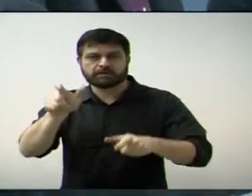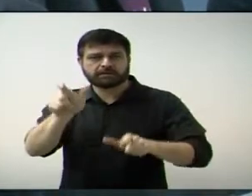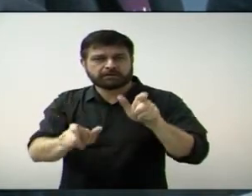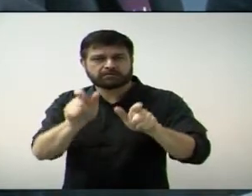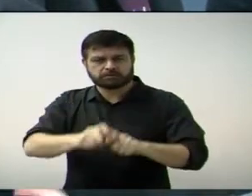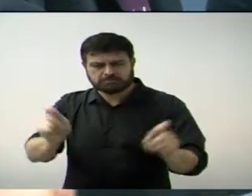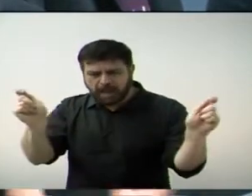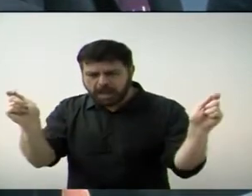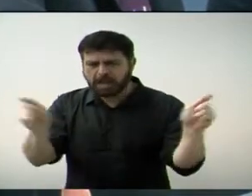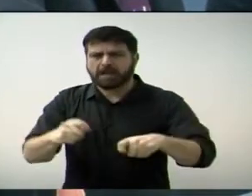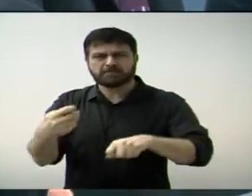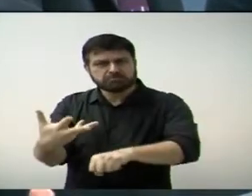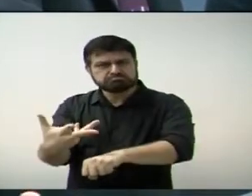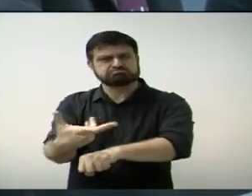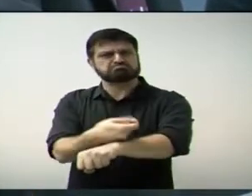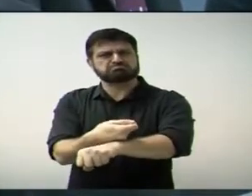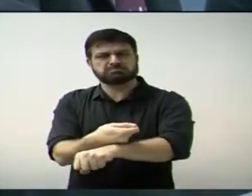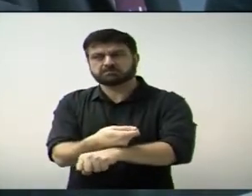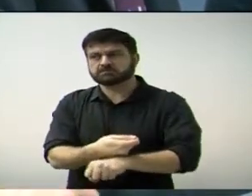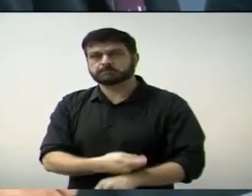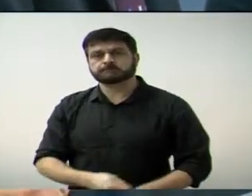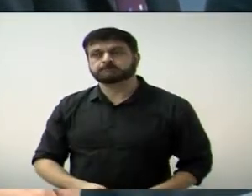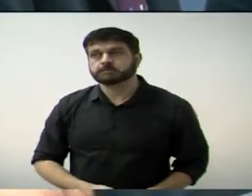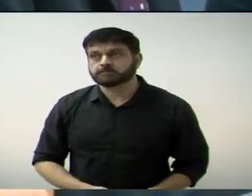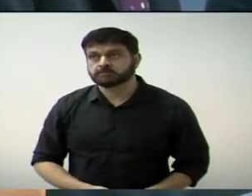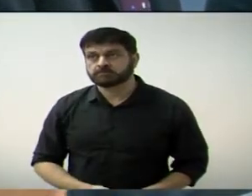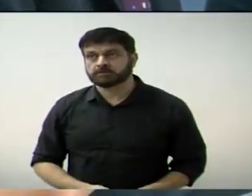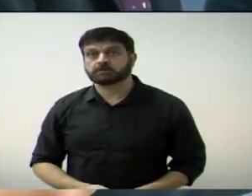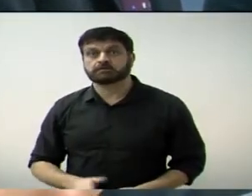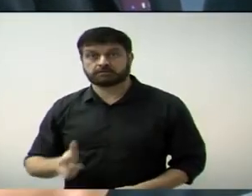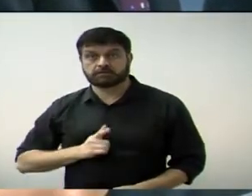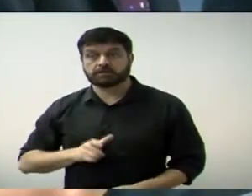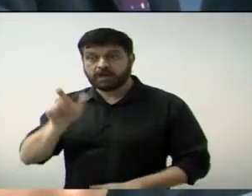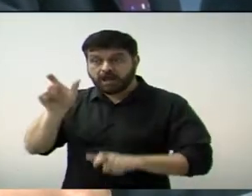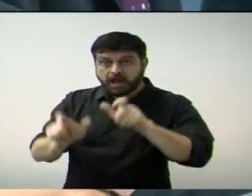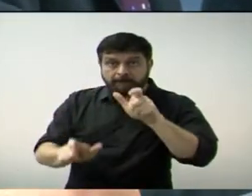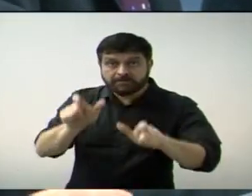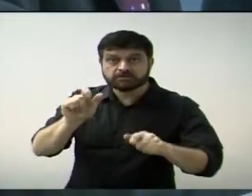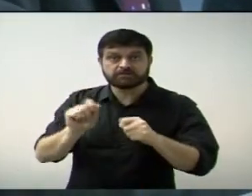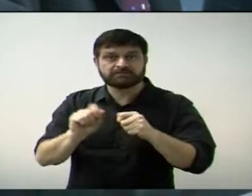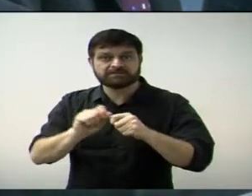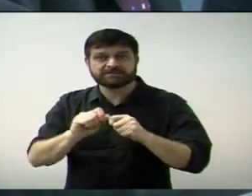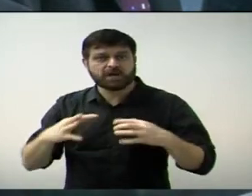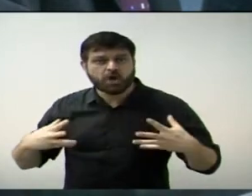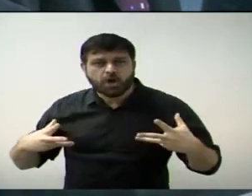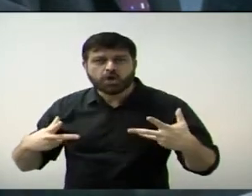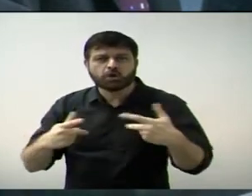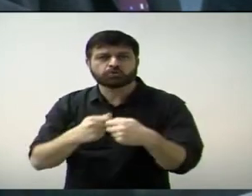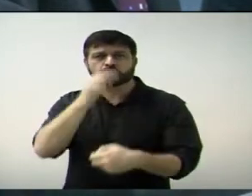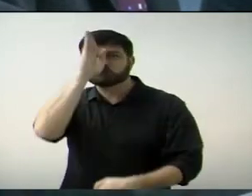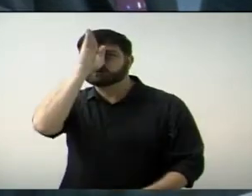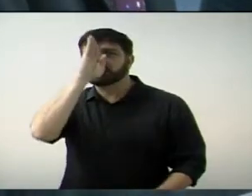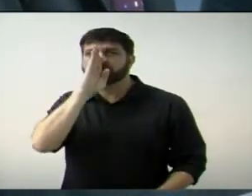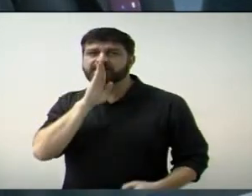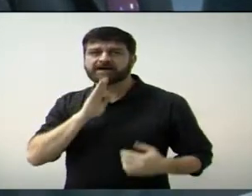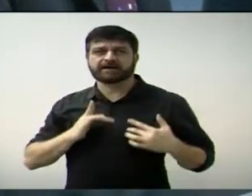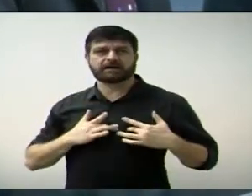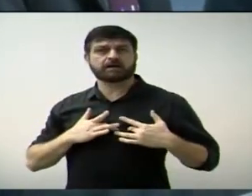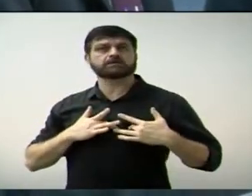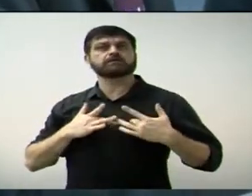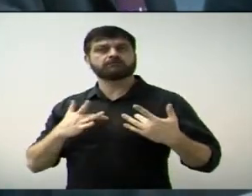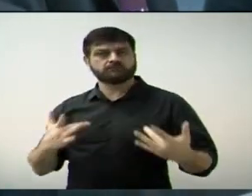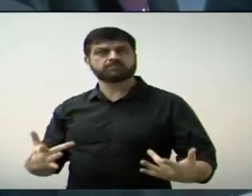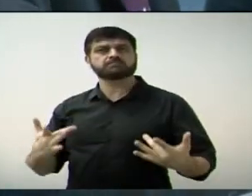competentes e capacitados, mesmo que esses artistas tenham feito tudo absolutamente de maneira